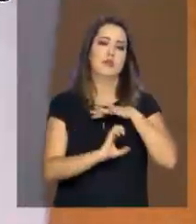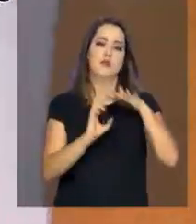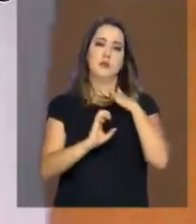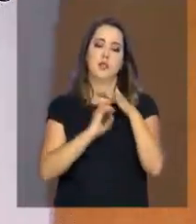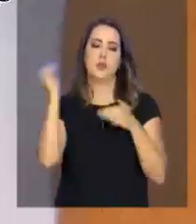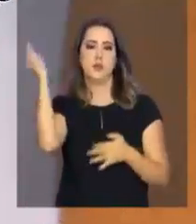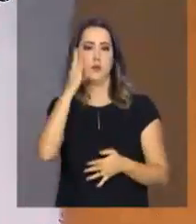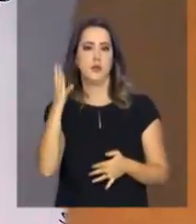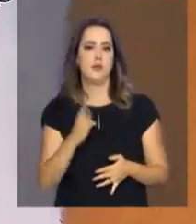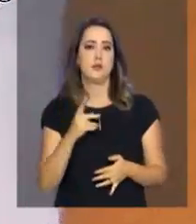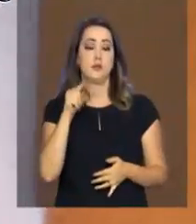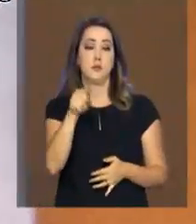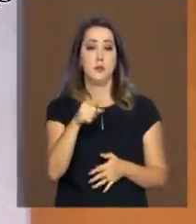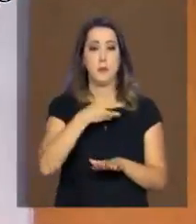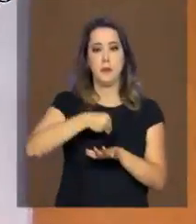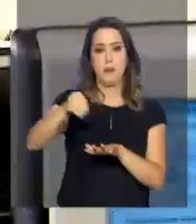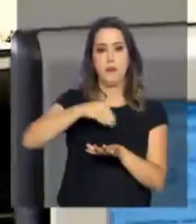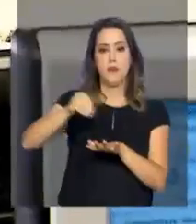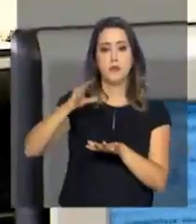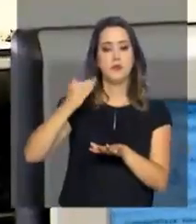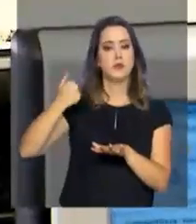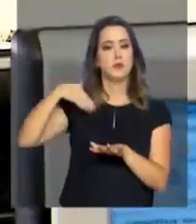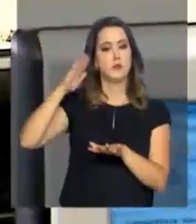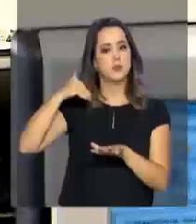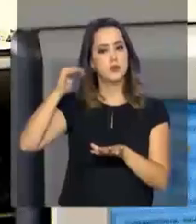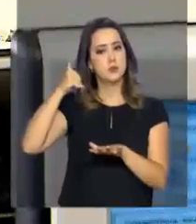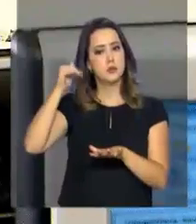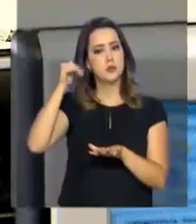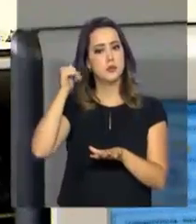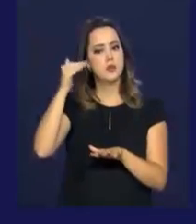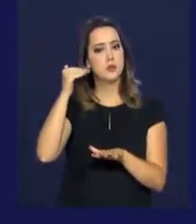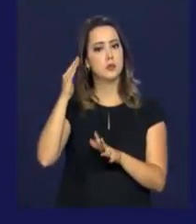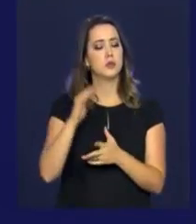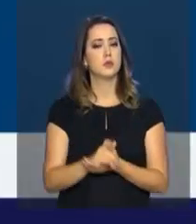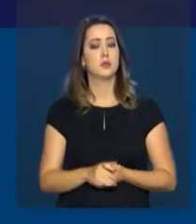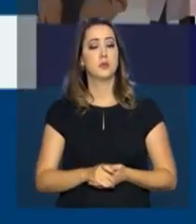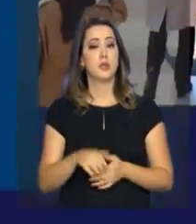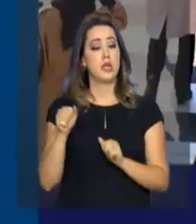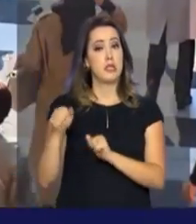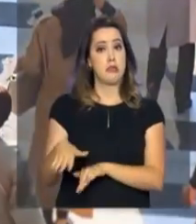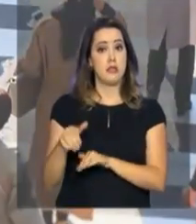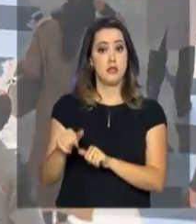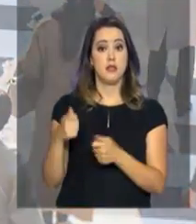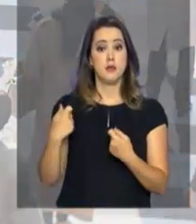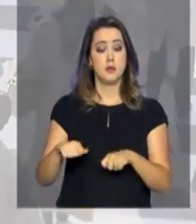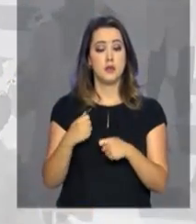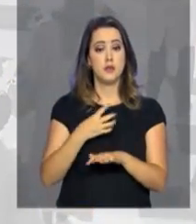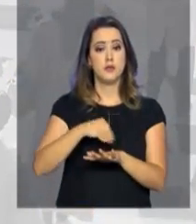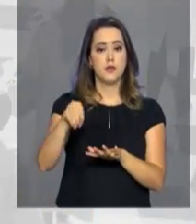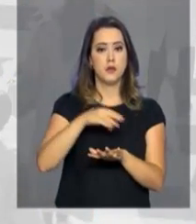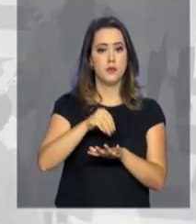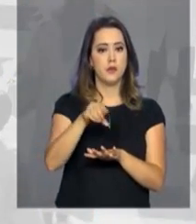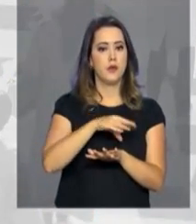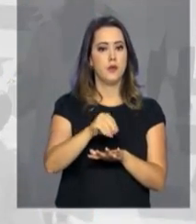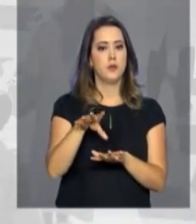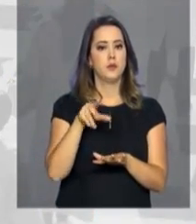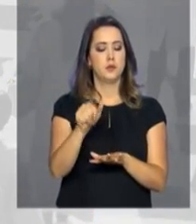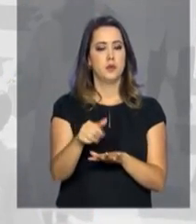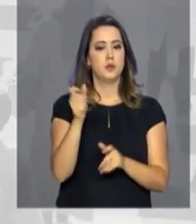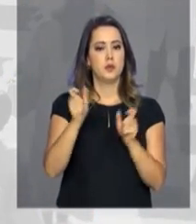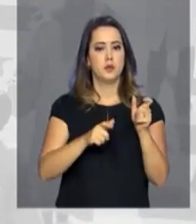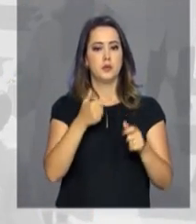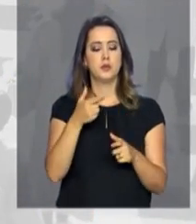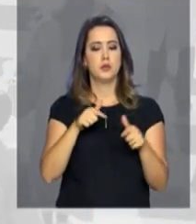A quantidade de informações vai aumentando nas próximas fases. Em setembro, terá que ser enviado os dados dos